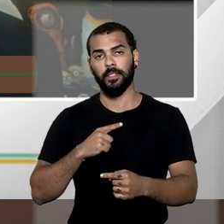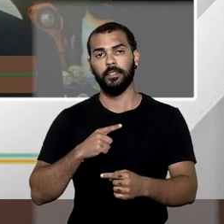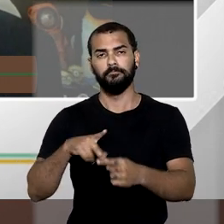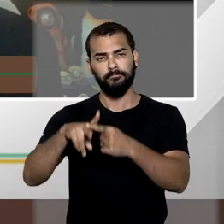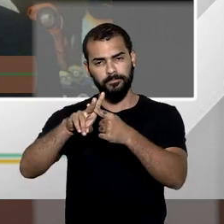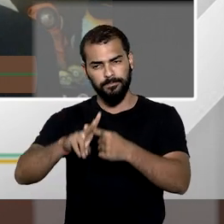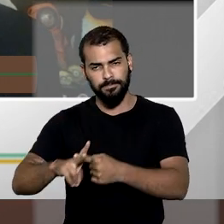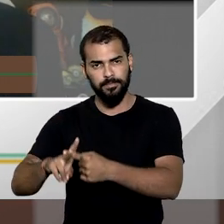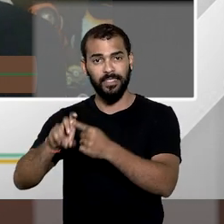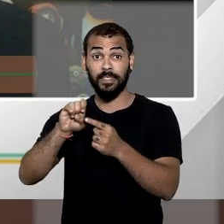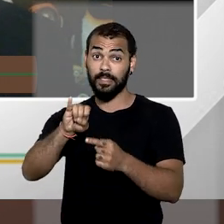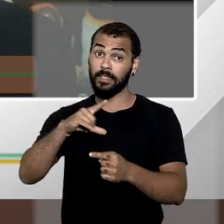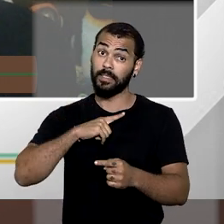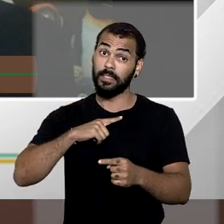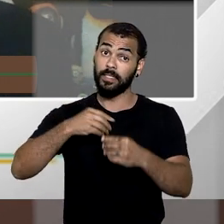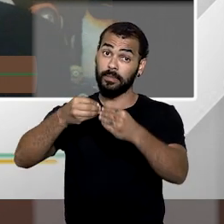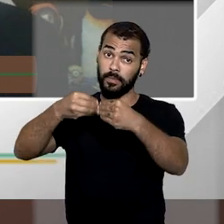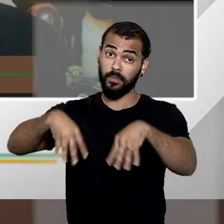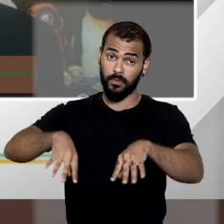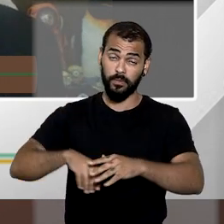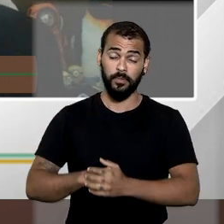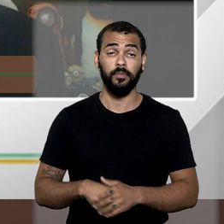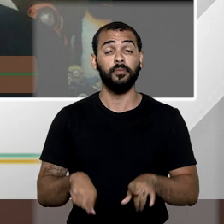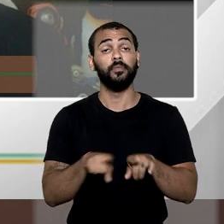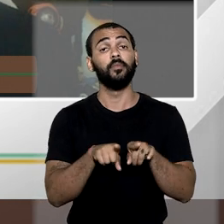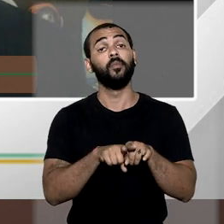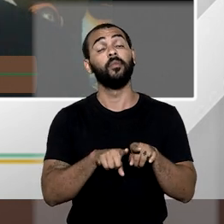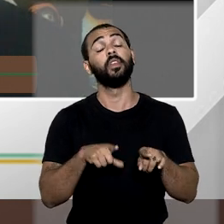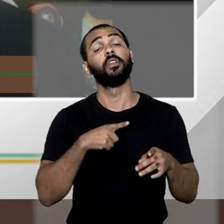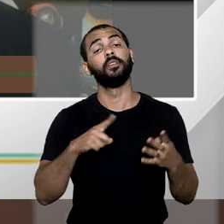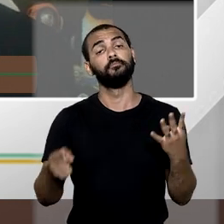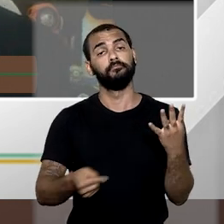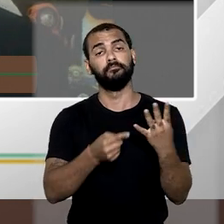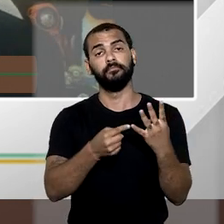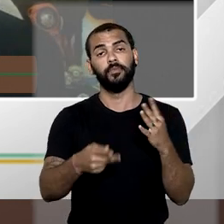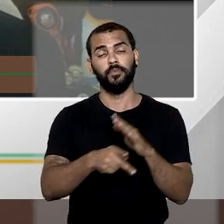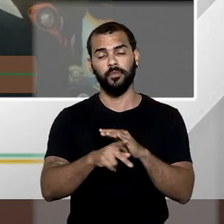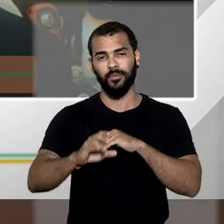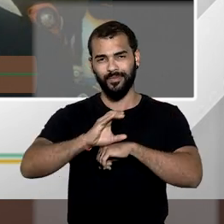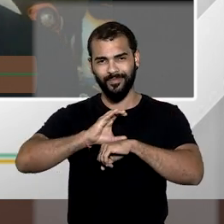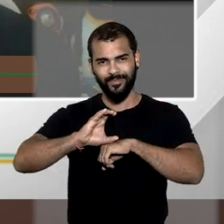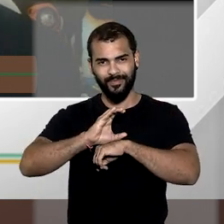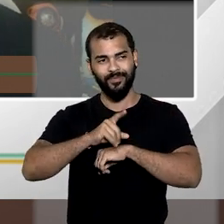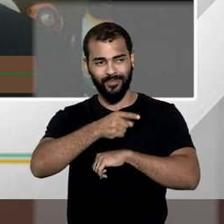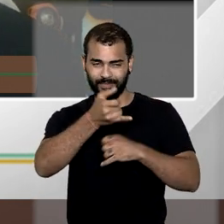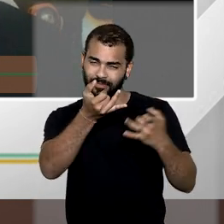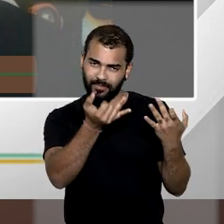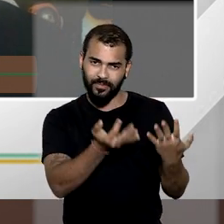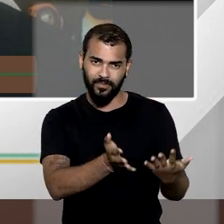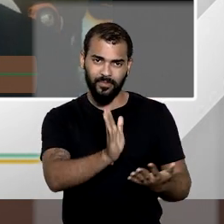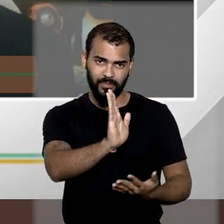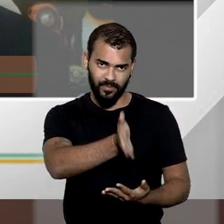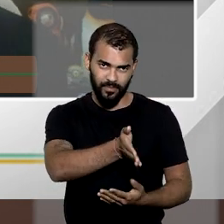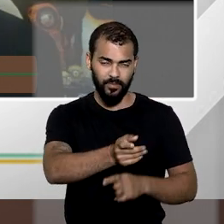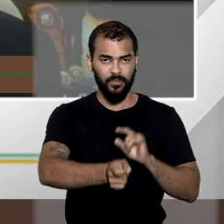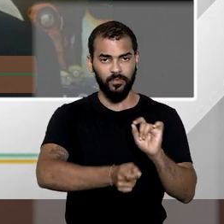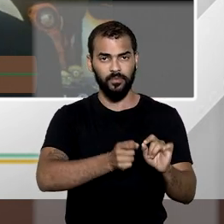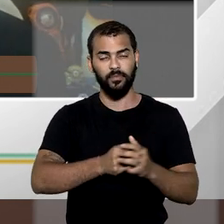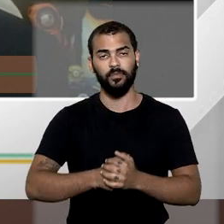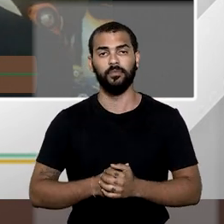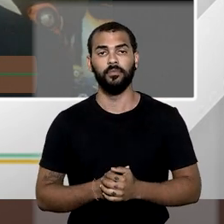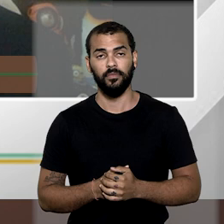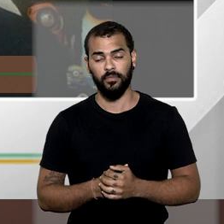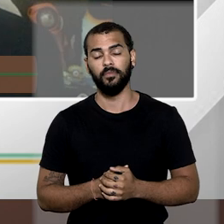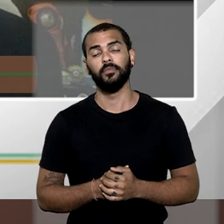decorrerem desse uso e, por último, existe a previsão constitucional, que foi citada logo na abertura por você, Tiago, e